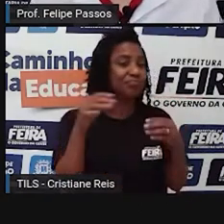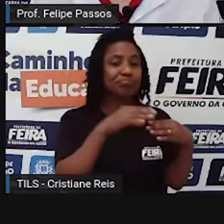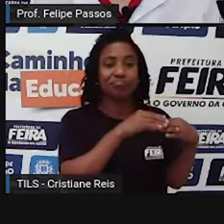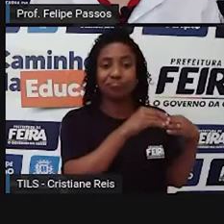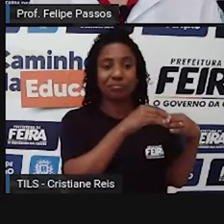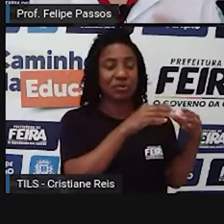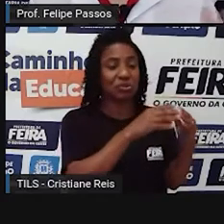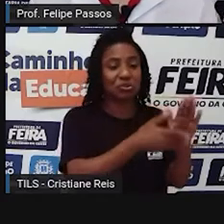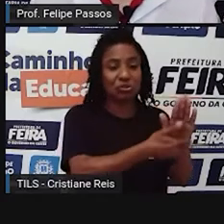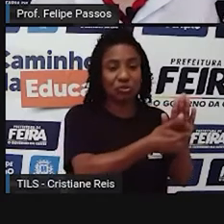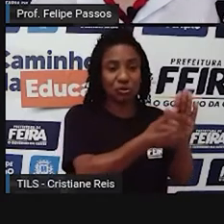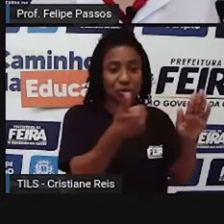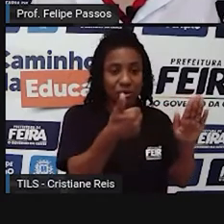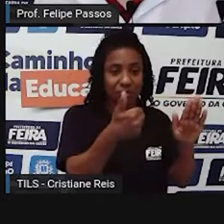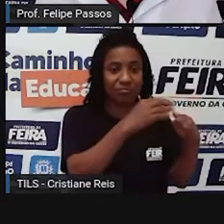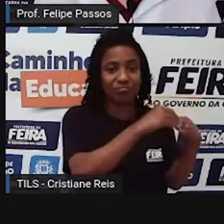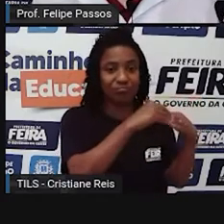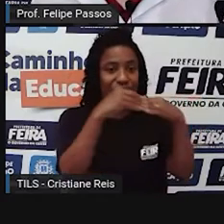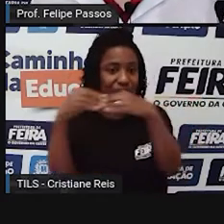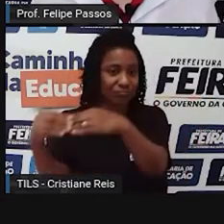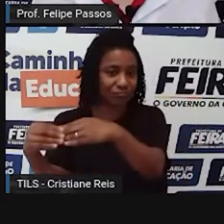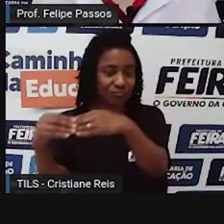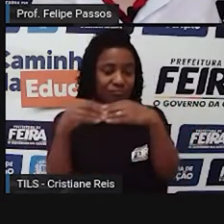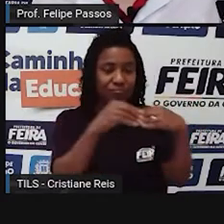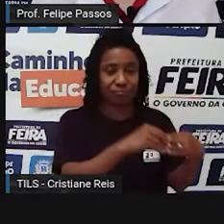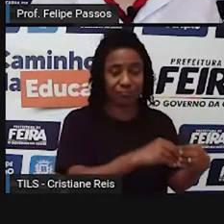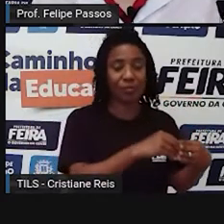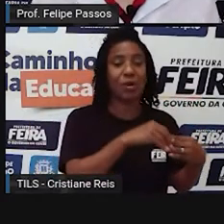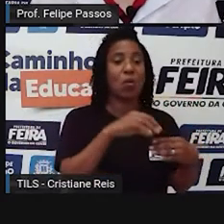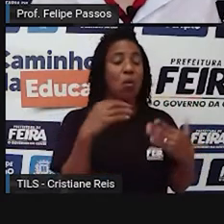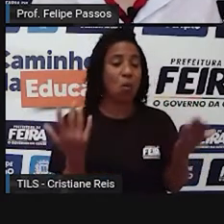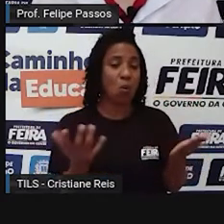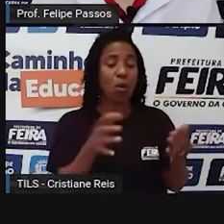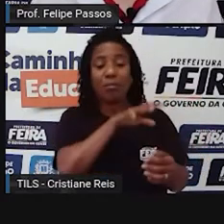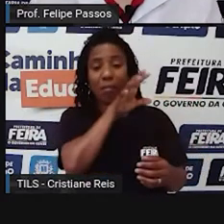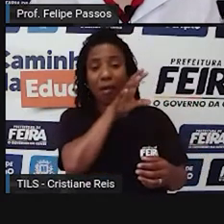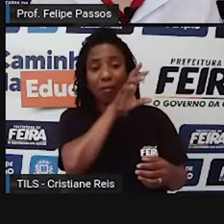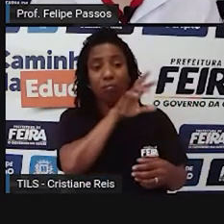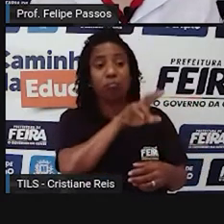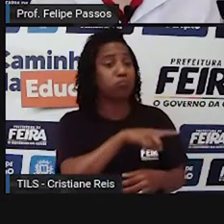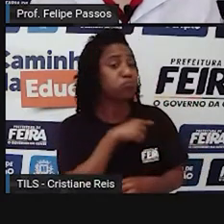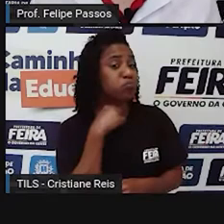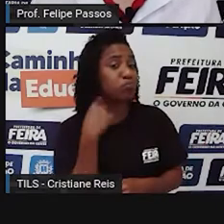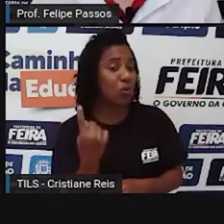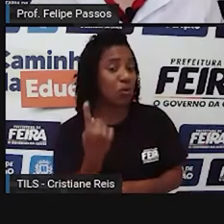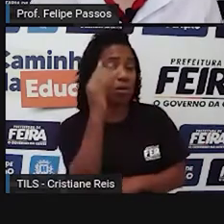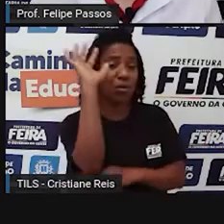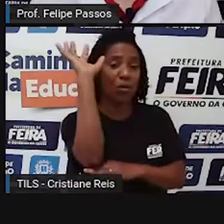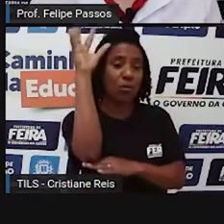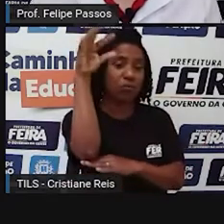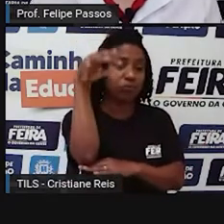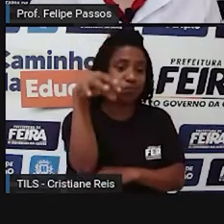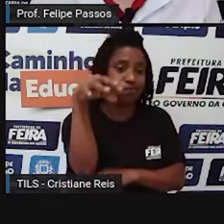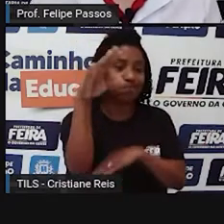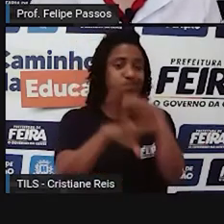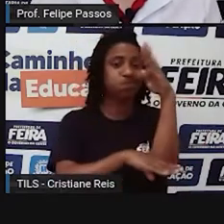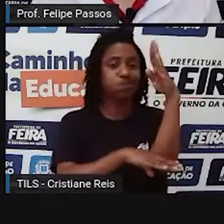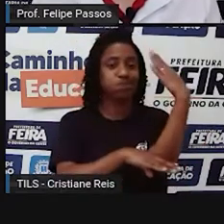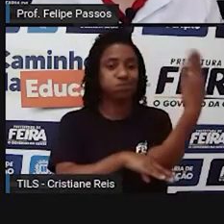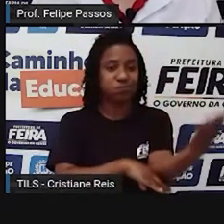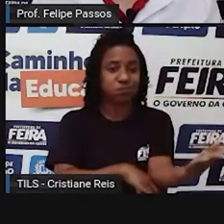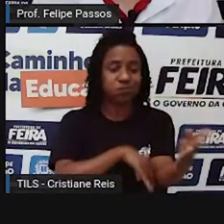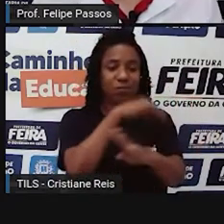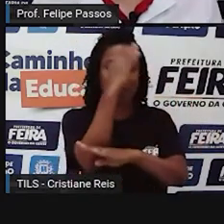que vão acabar levando à morte de outros organismos ou mesmo permitindo a sobrevivência de outros organismos.